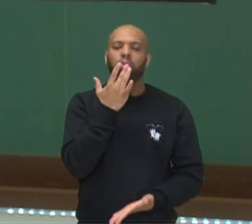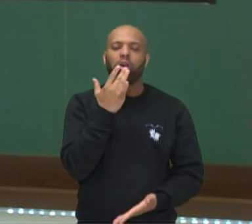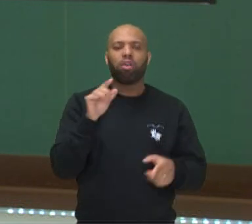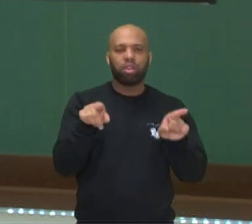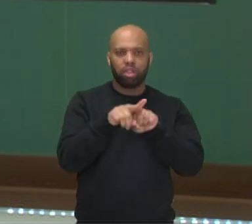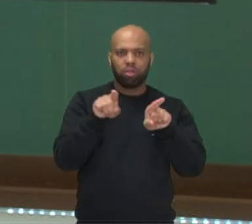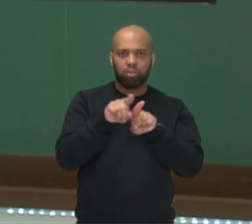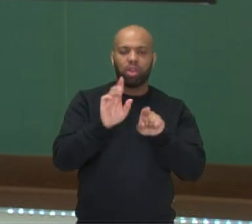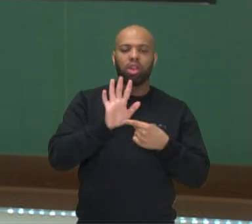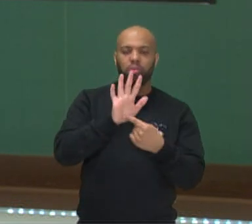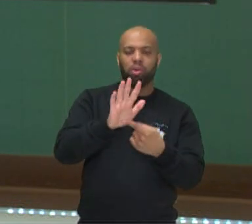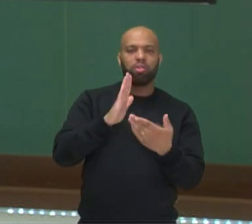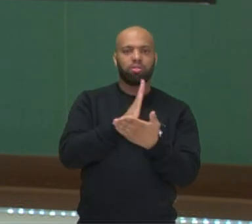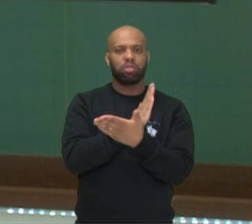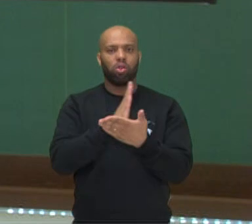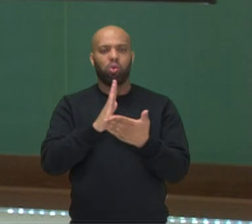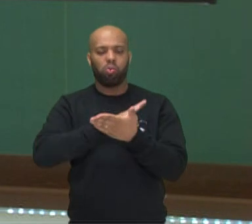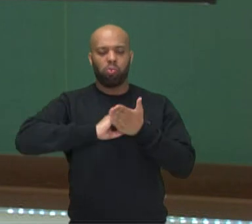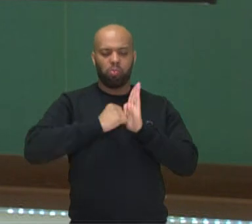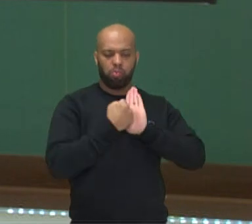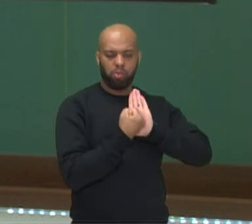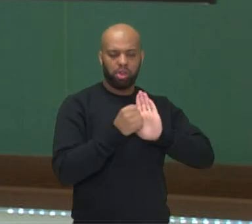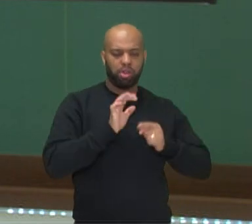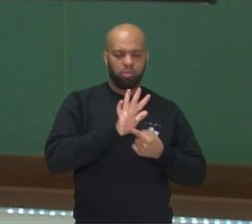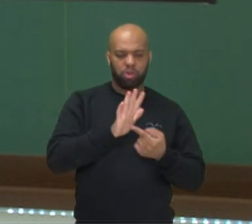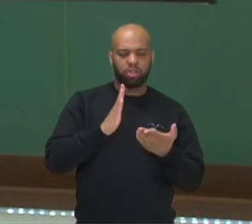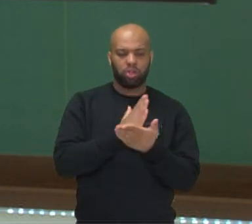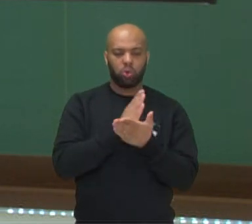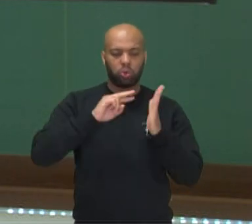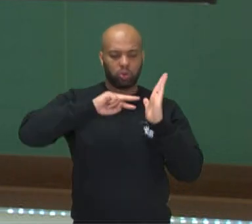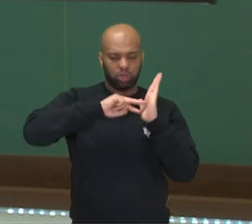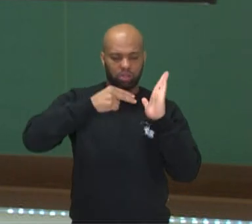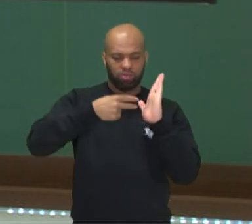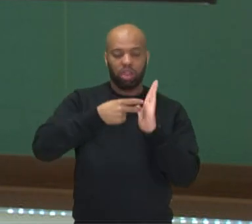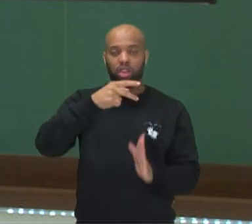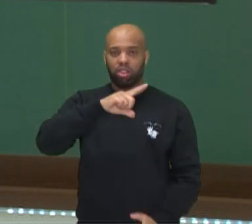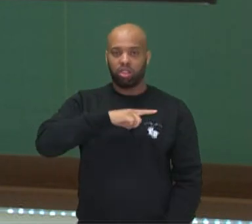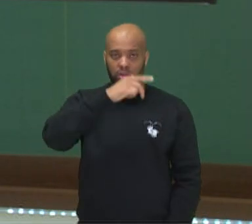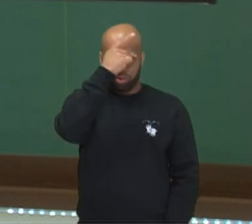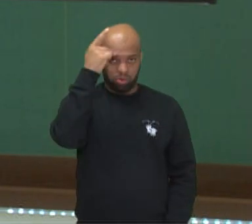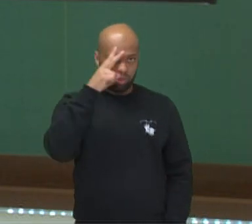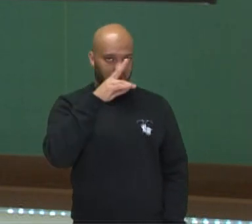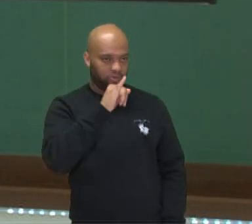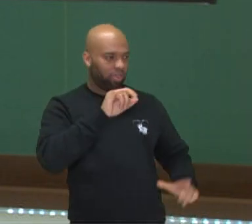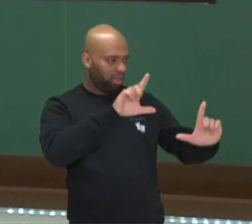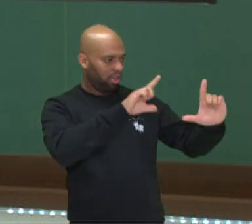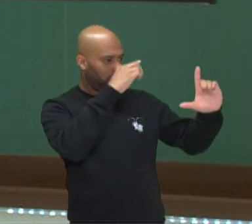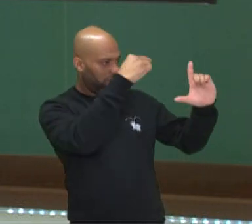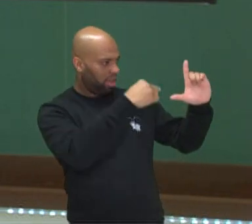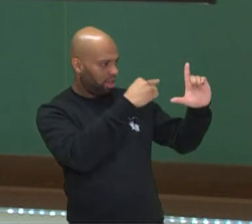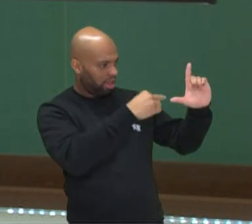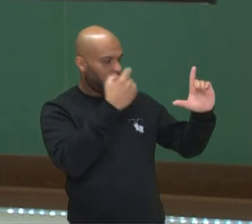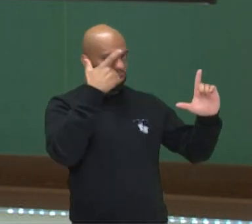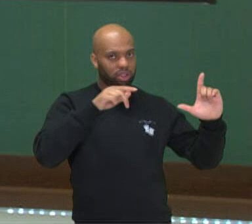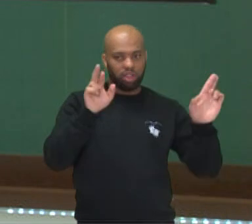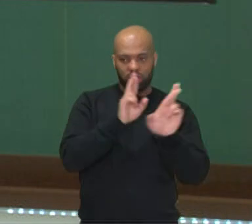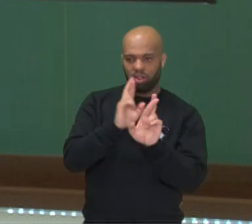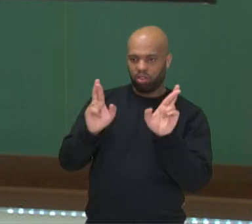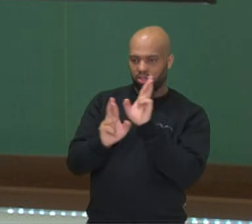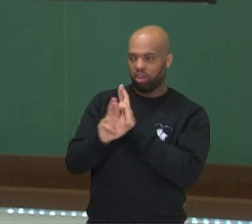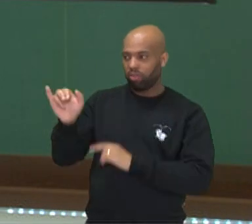que trazem uma determinada simbologia para que o leitor, o observador consiga correlacionar com as imagens.